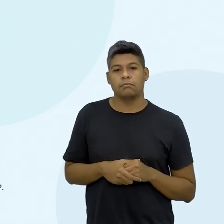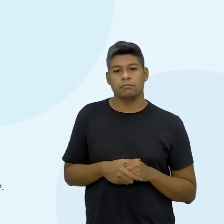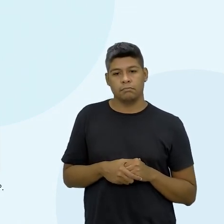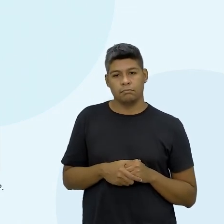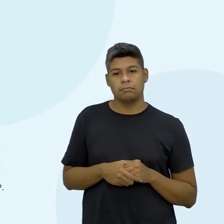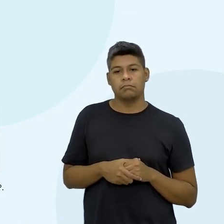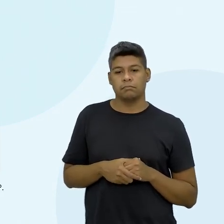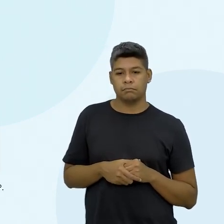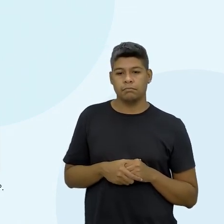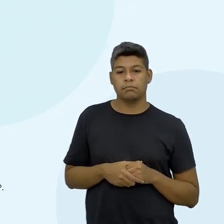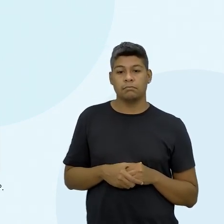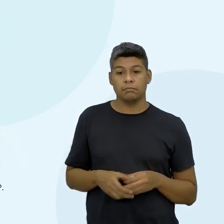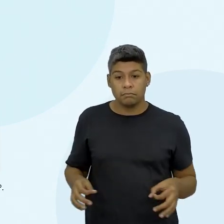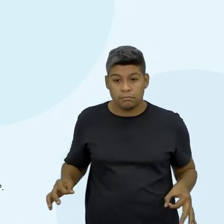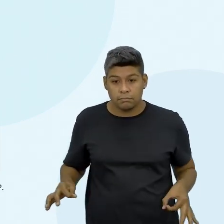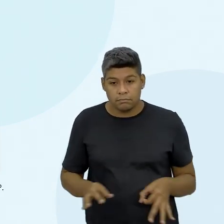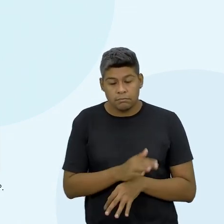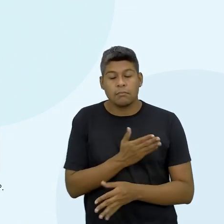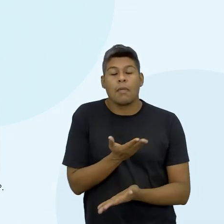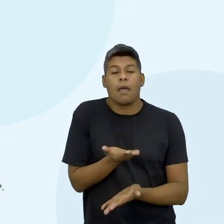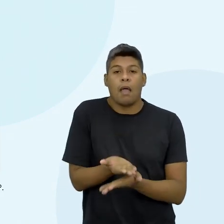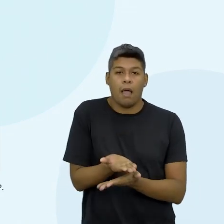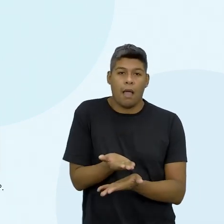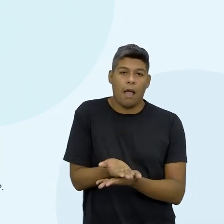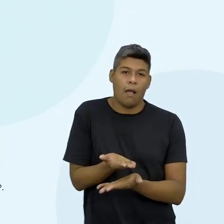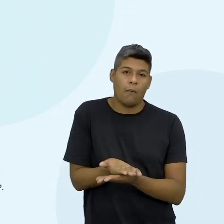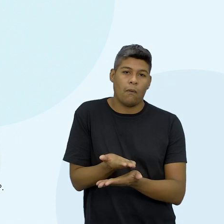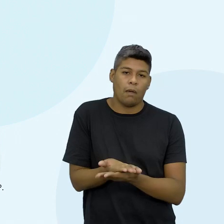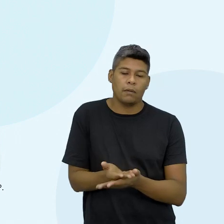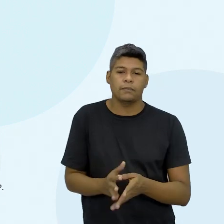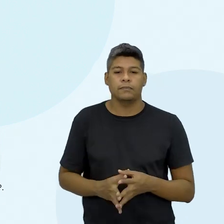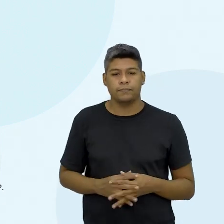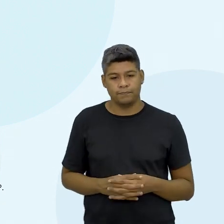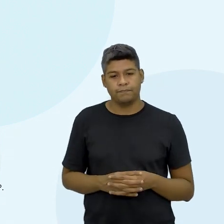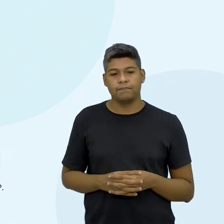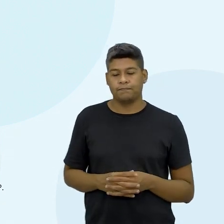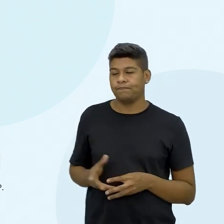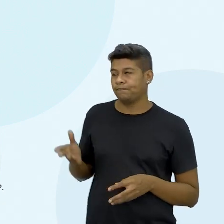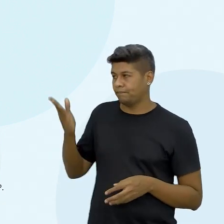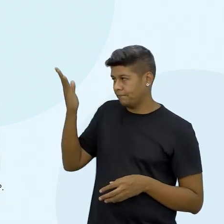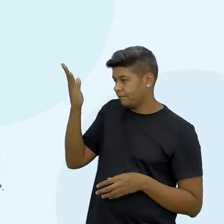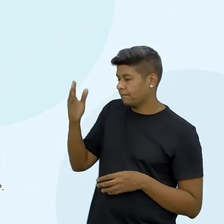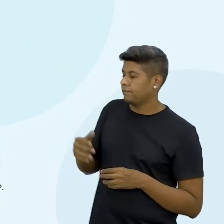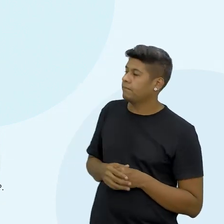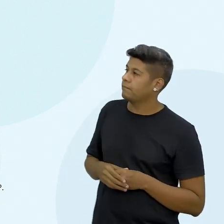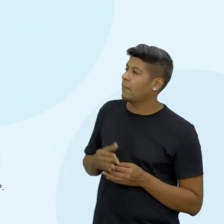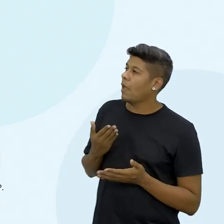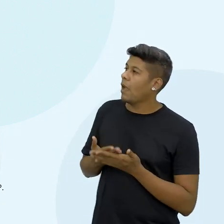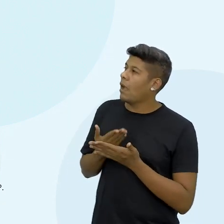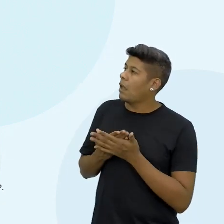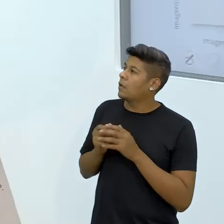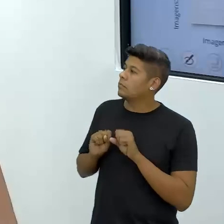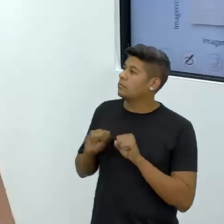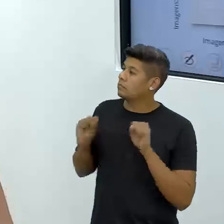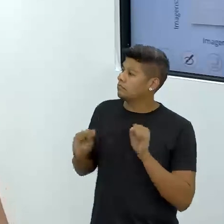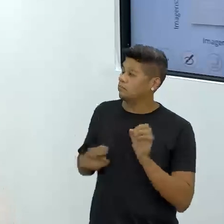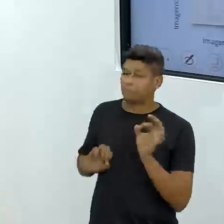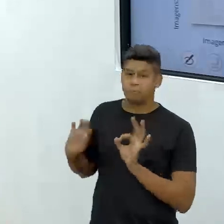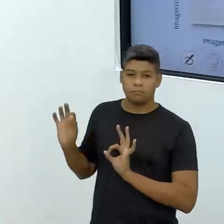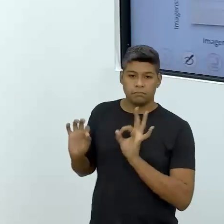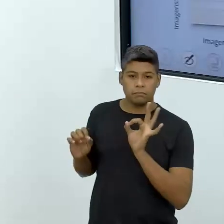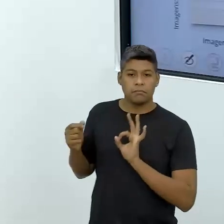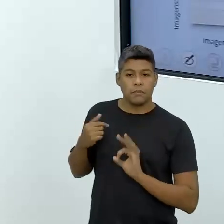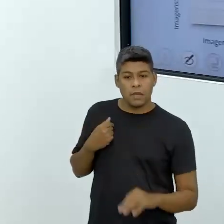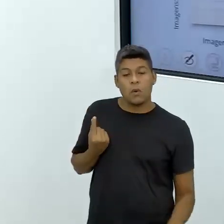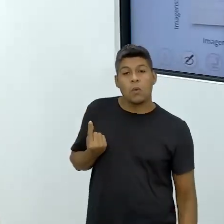E aí, a gente acaba aí a aula de hoje, com o mural da professora, a aula de sistematização foi quanto